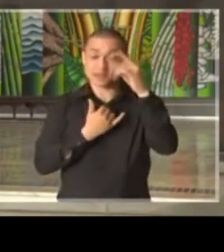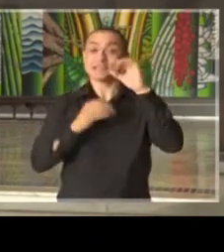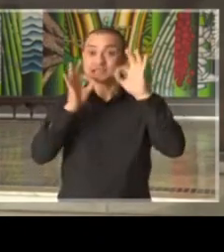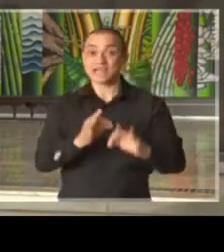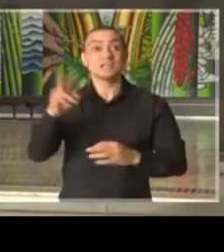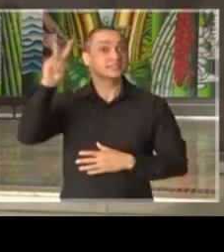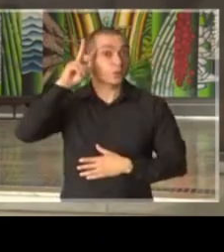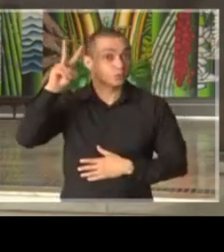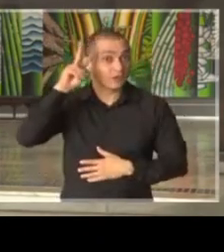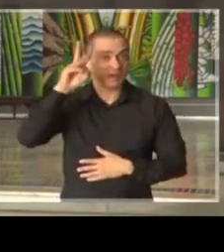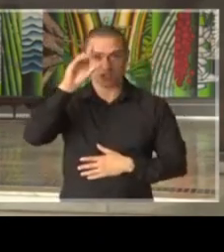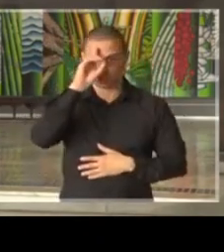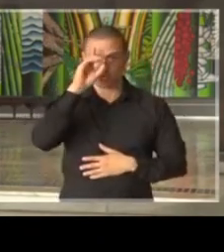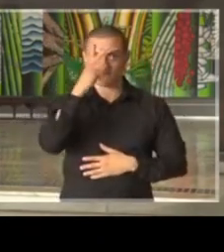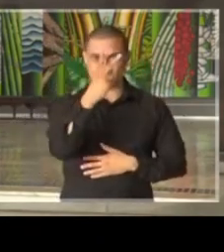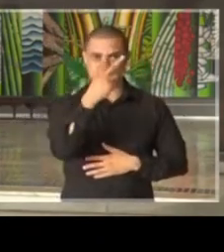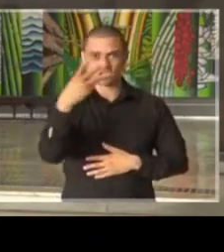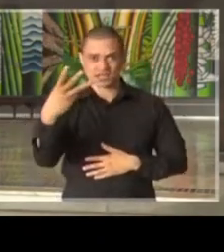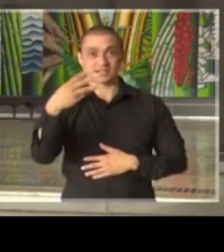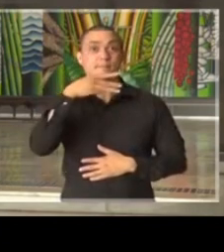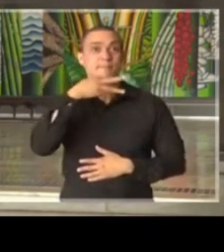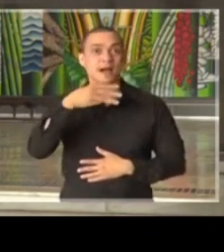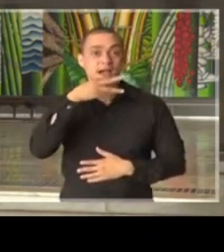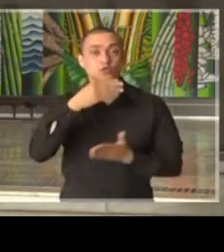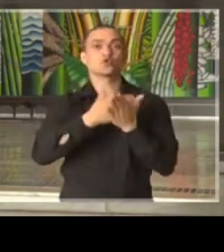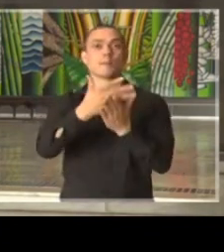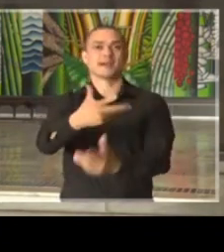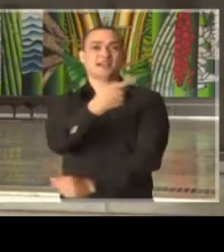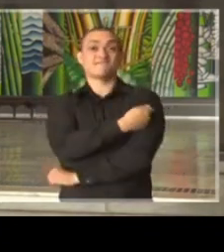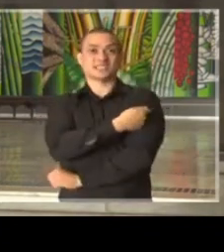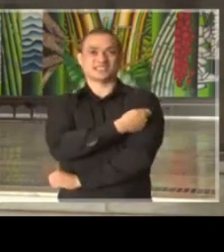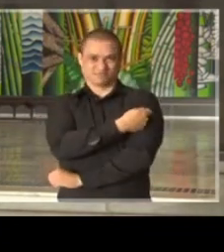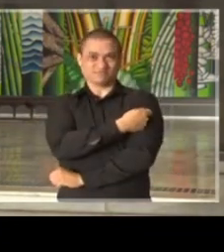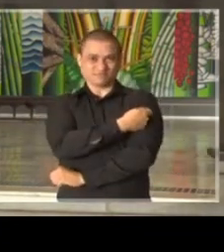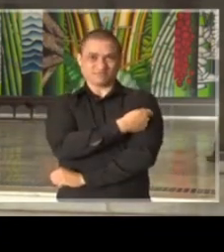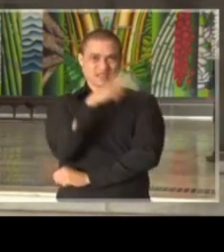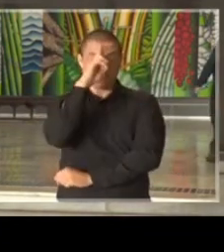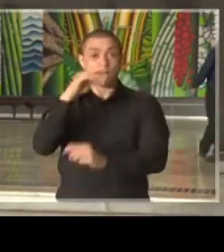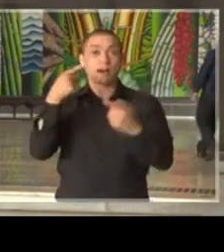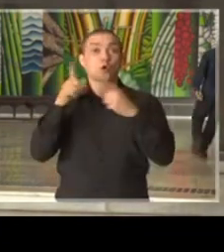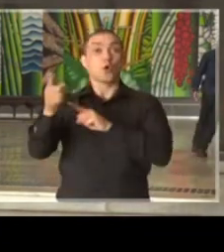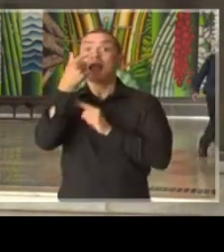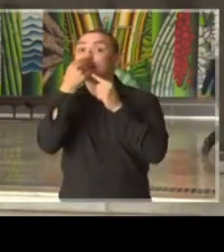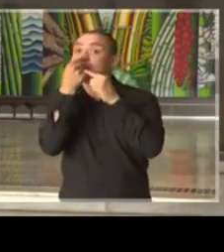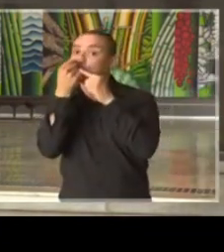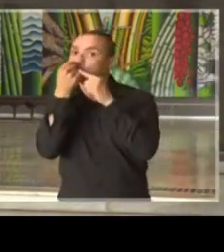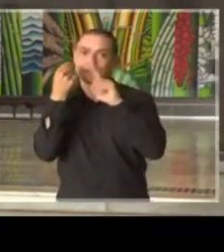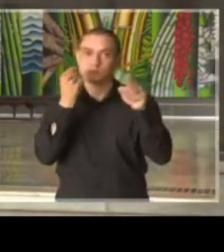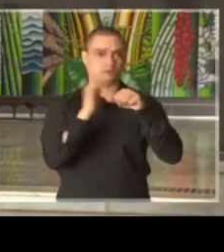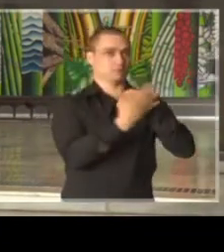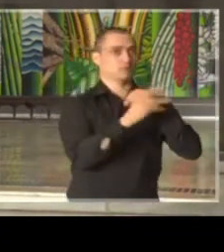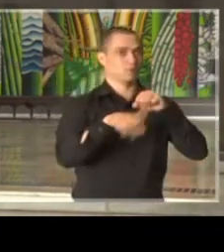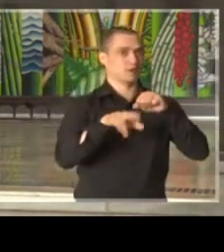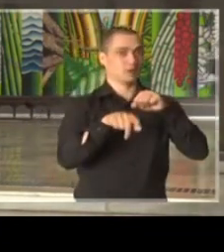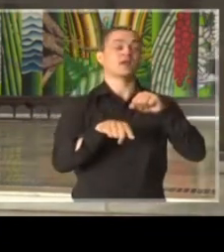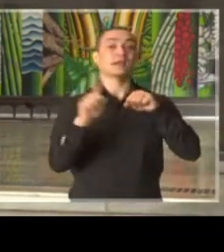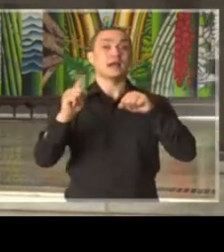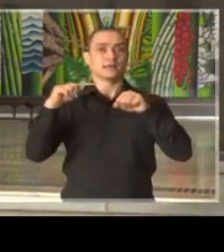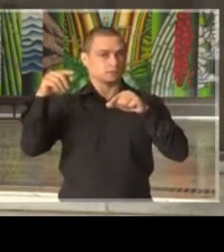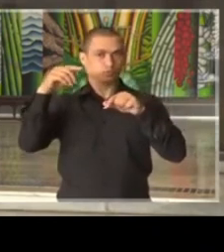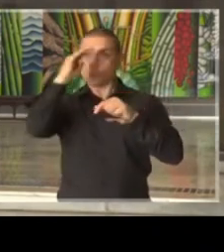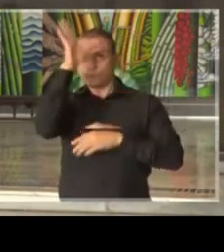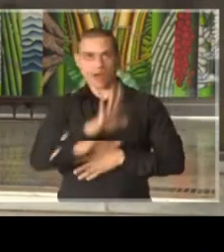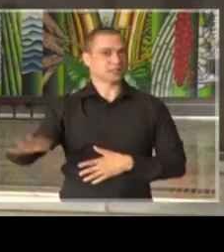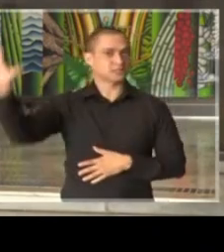segunda-feira, dia 23 de março, começa a vacinação pública contra a gripe em São Paulo, em todo o país e em São